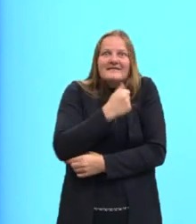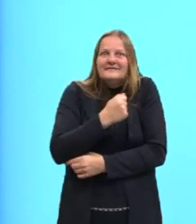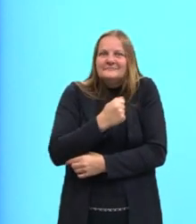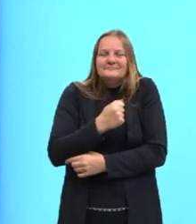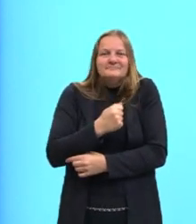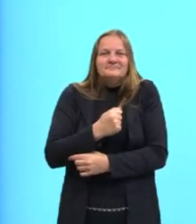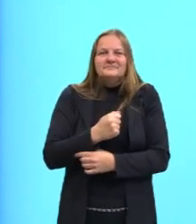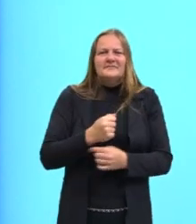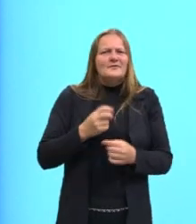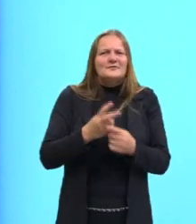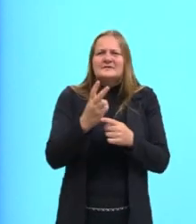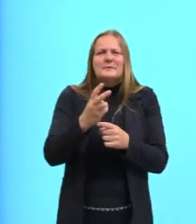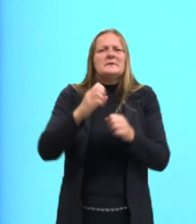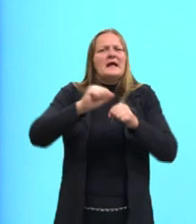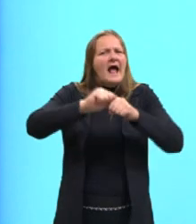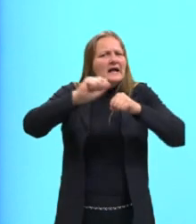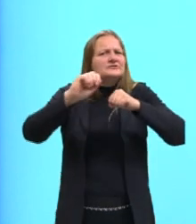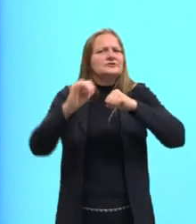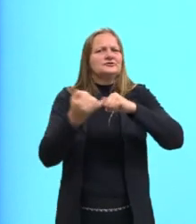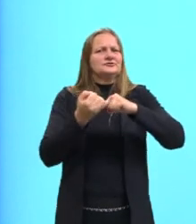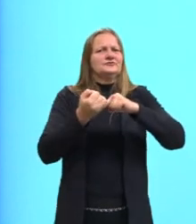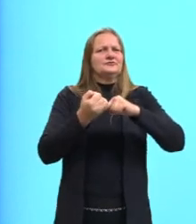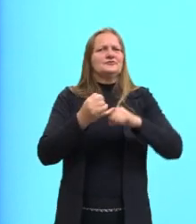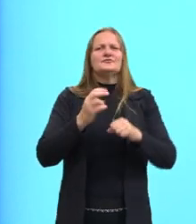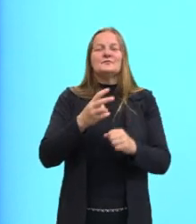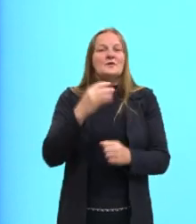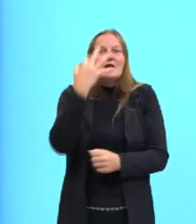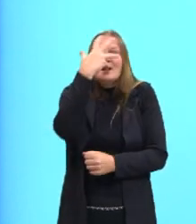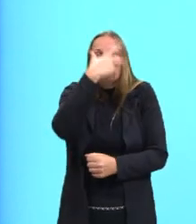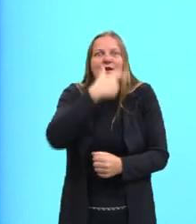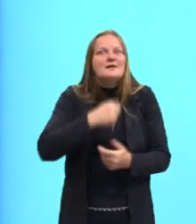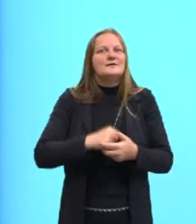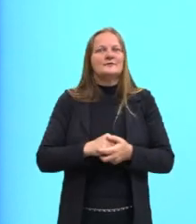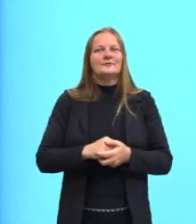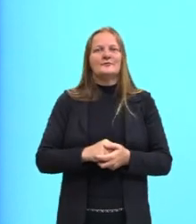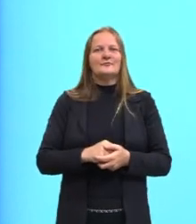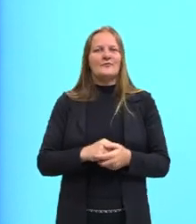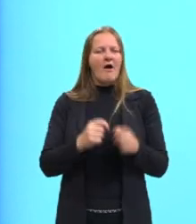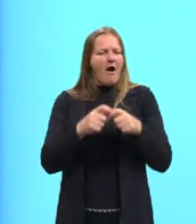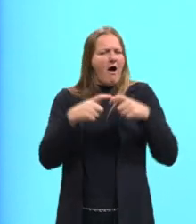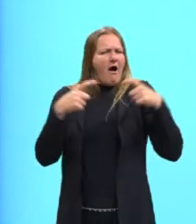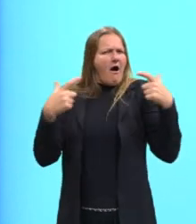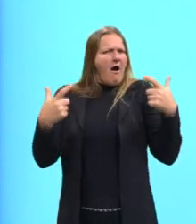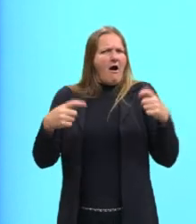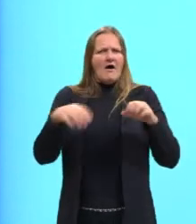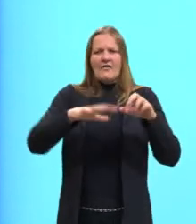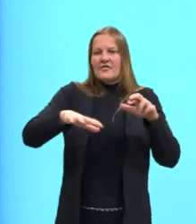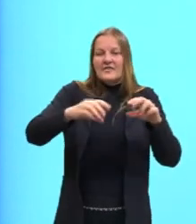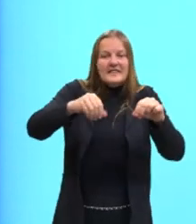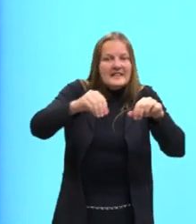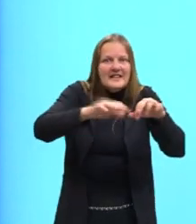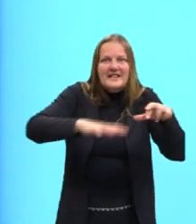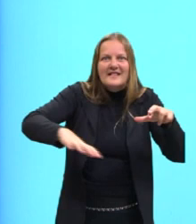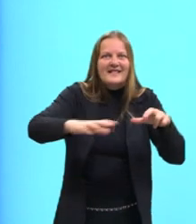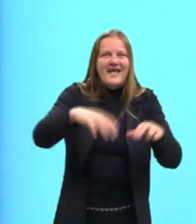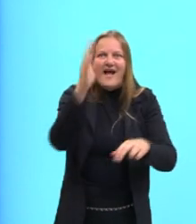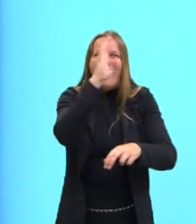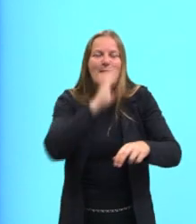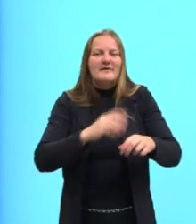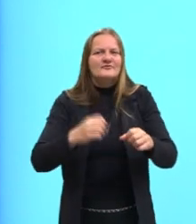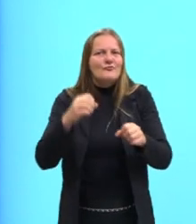tempo todo eles utilizavam esses adjetivos para falar que era linda, que era grandiosa, que era uma terra muito